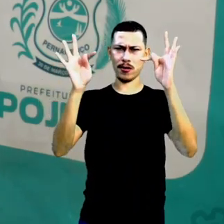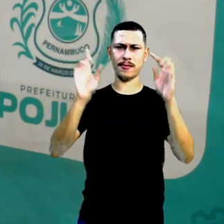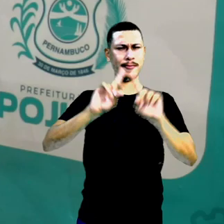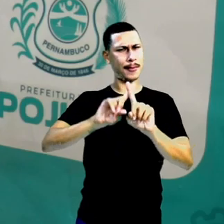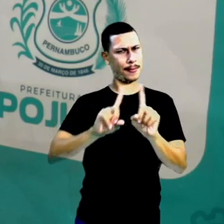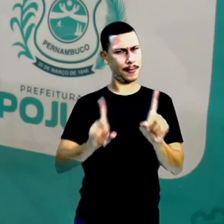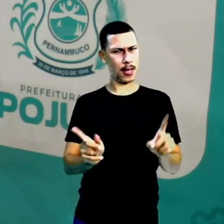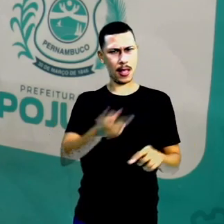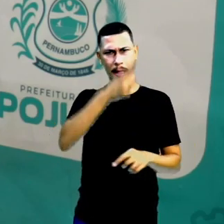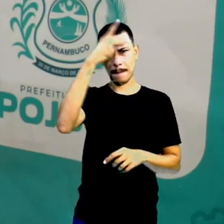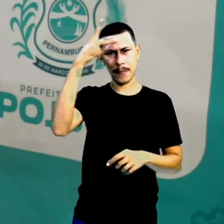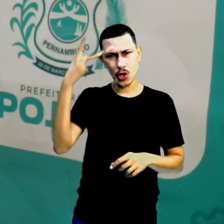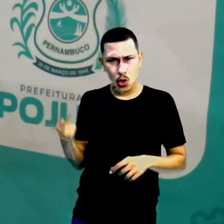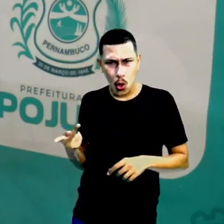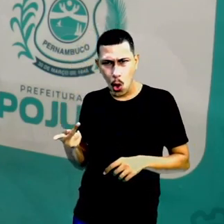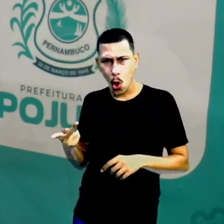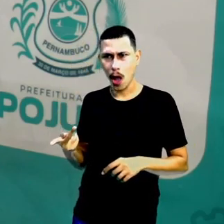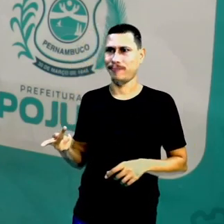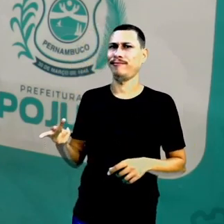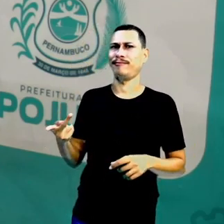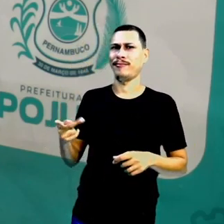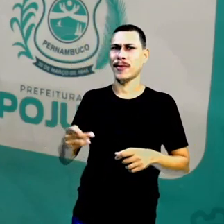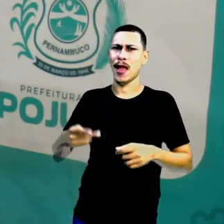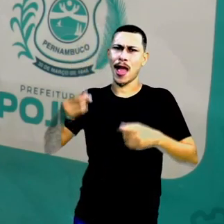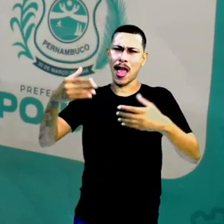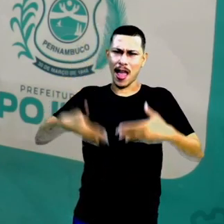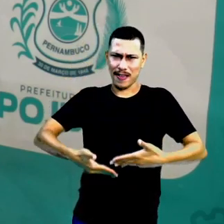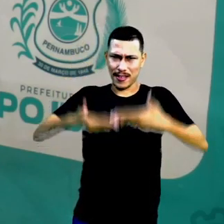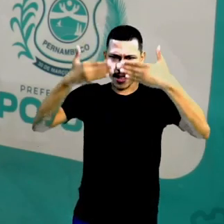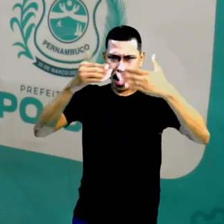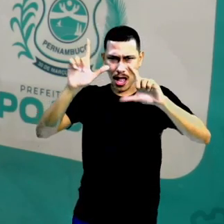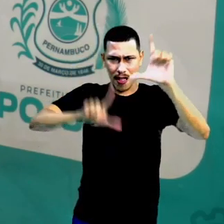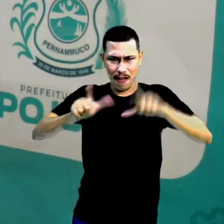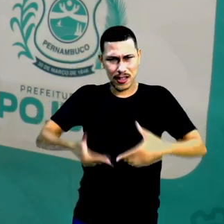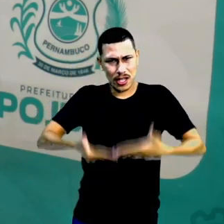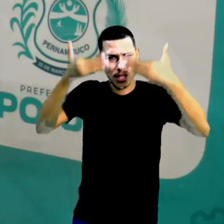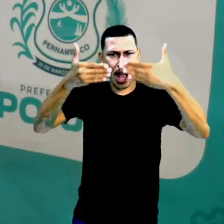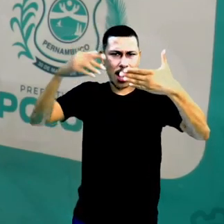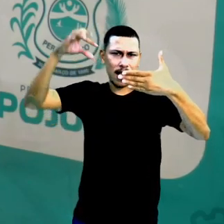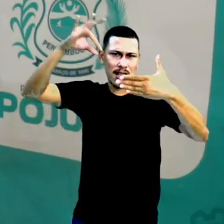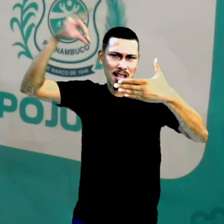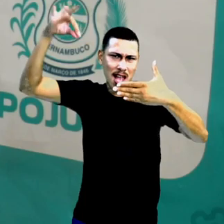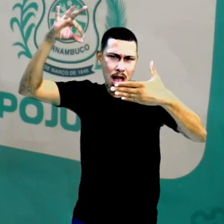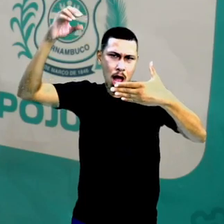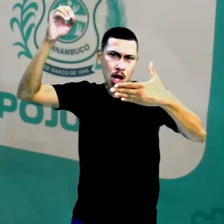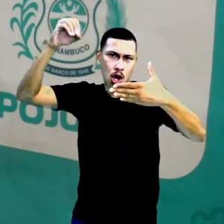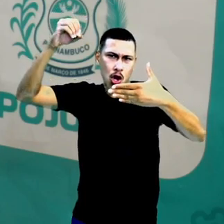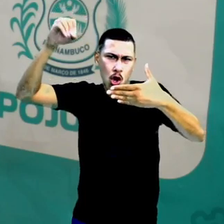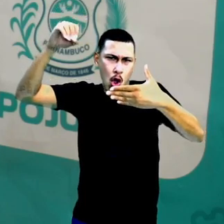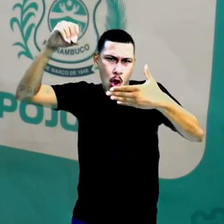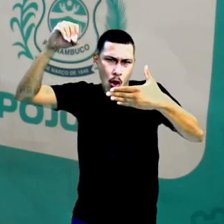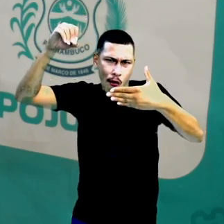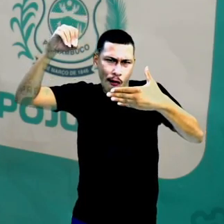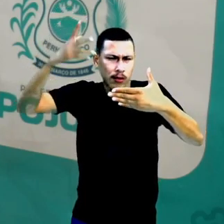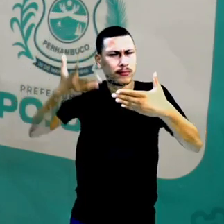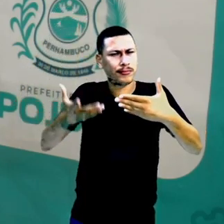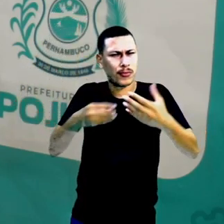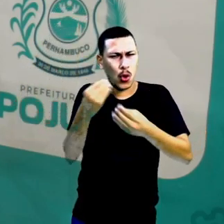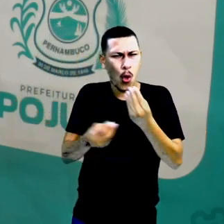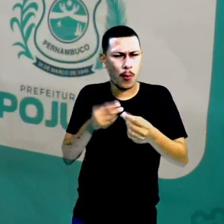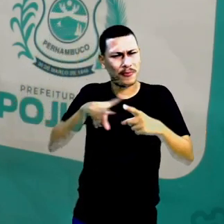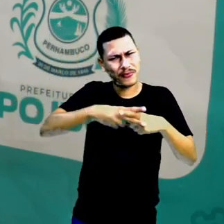pessoa pega uma esponja de aço, coloca na antena e pega esse sinal, que é da nossa TV, Educa e Pojuca.